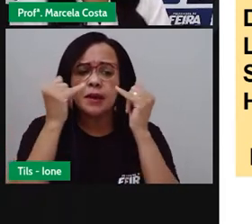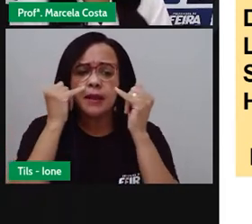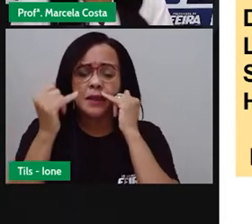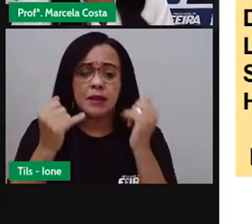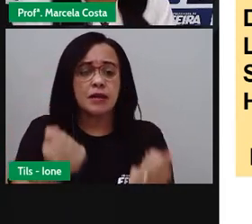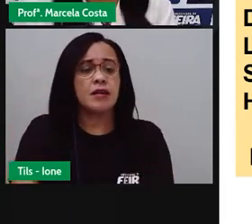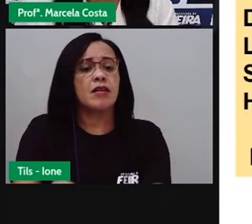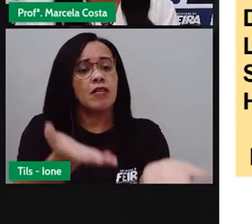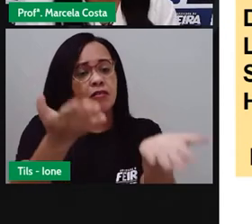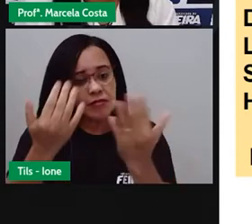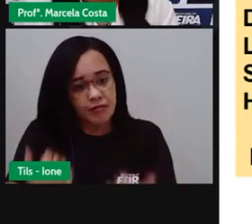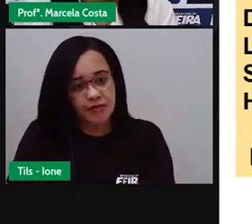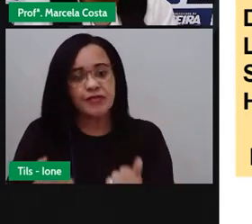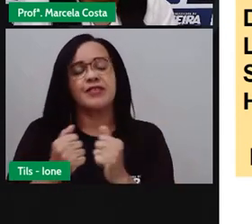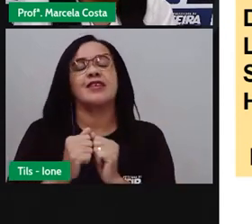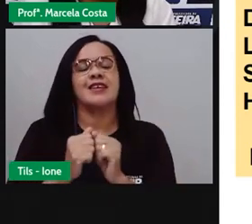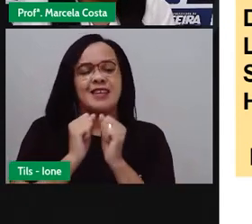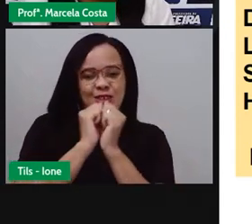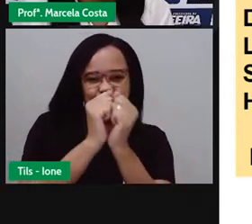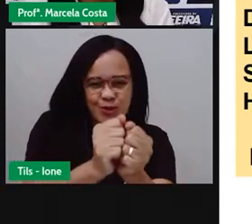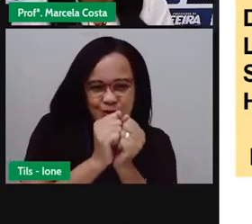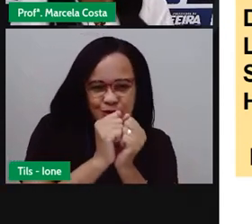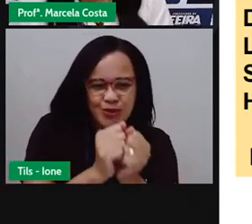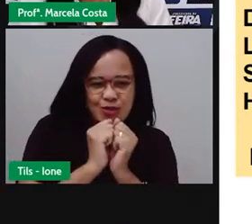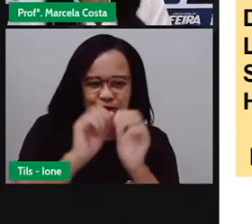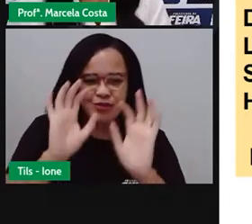venha participar da festa junina.